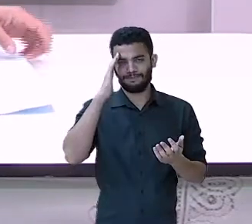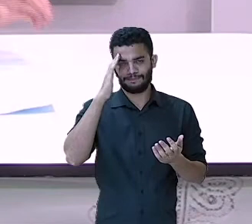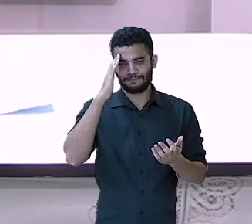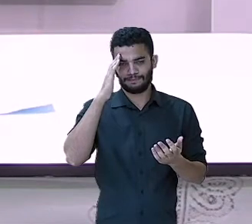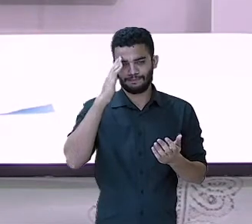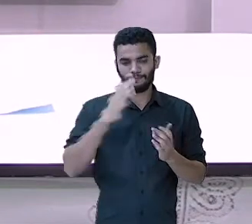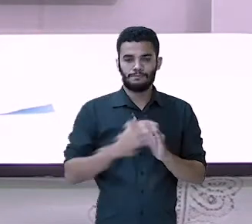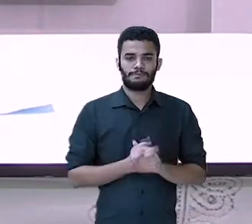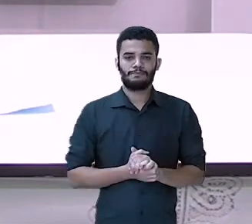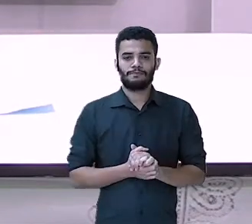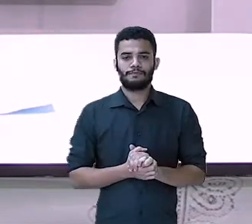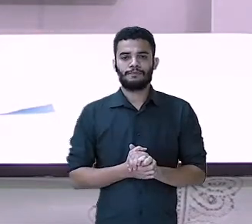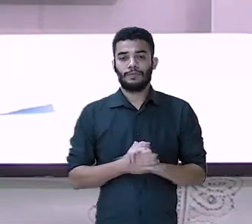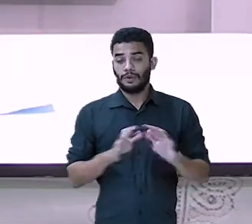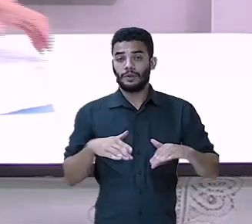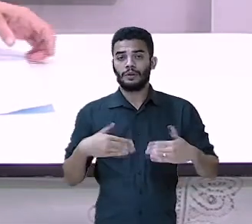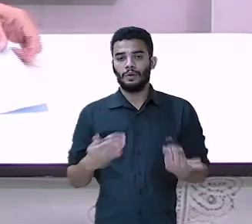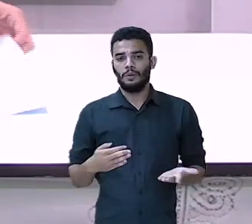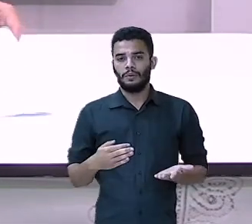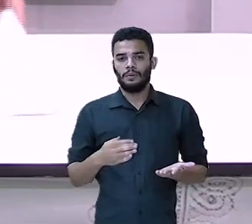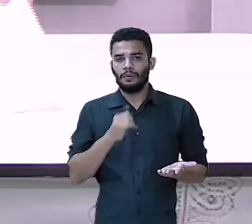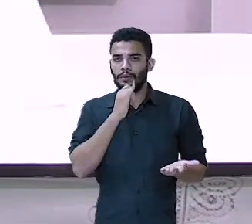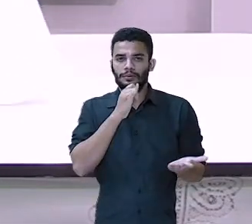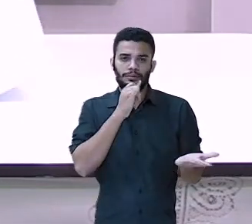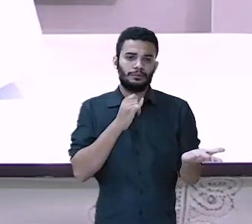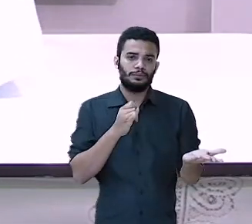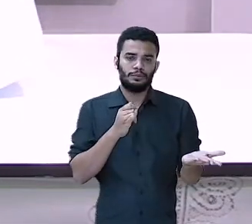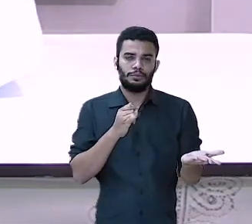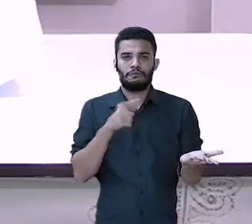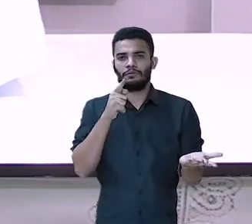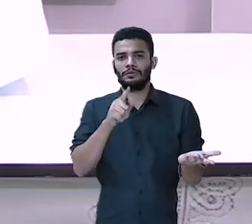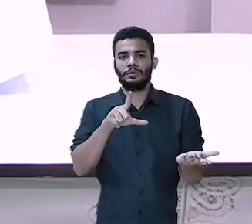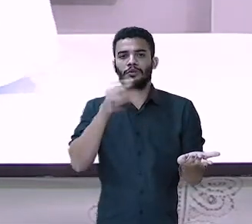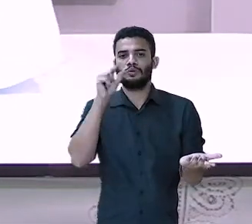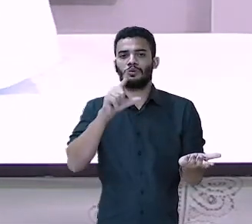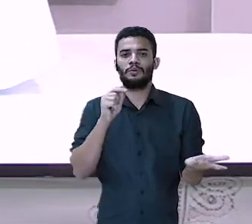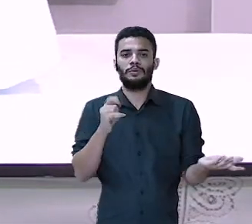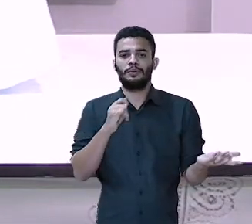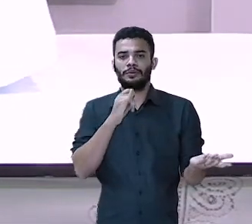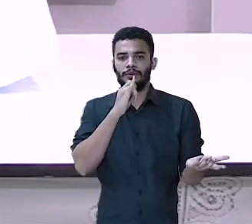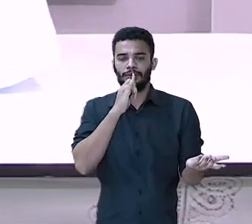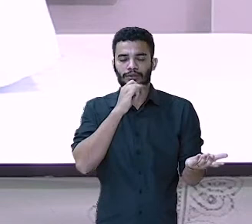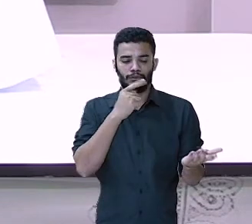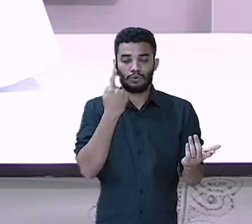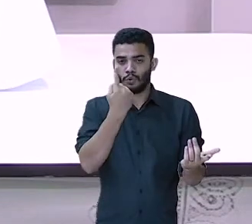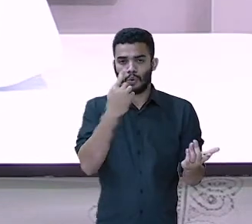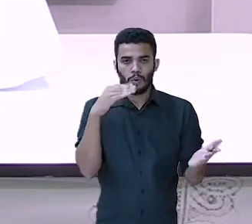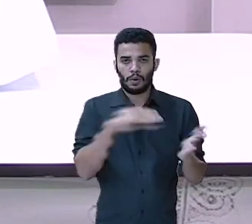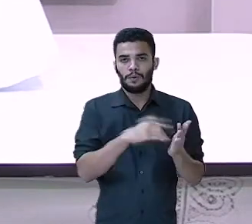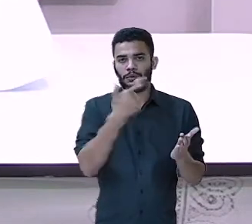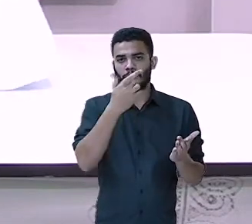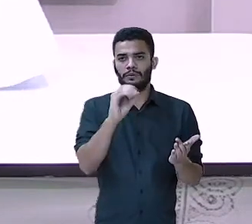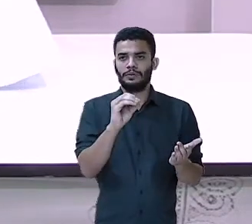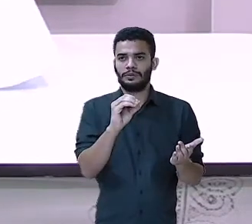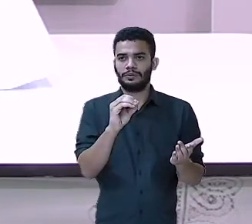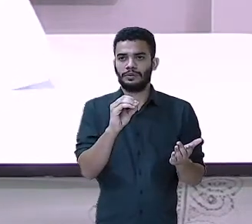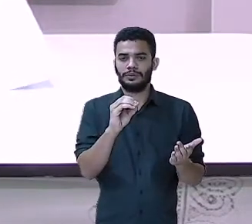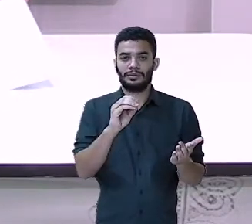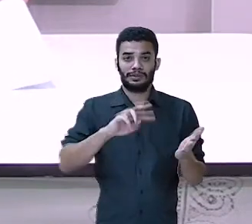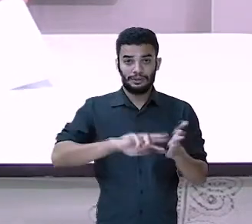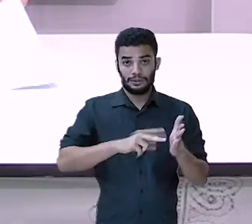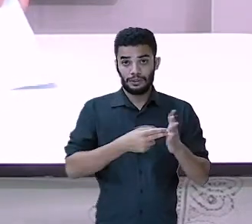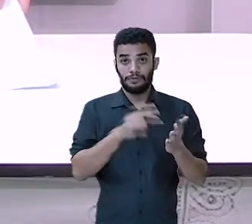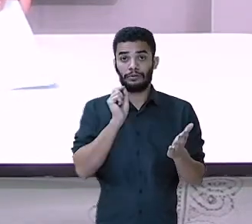Então, você vai fazer... Se você escolher, por exemplo, 20 casas como eu fiz, é bom você fazer mais de 20